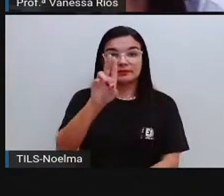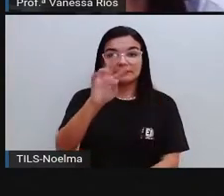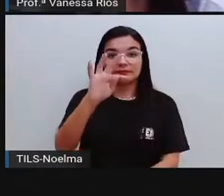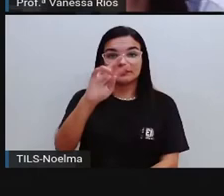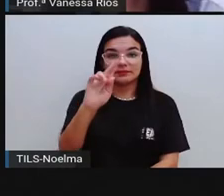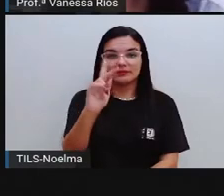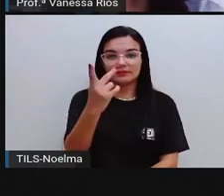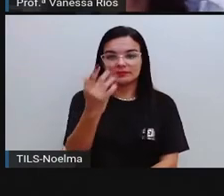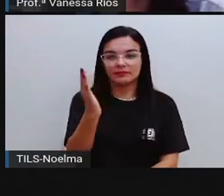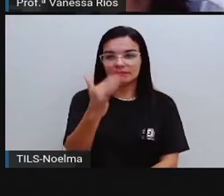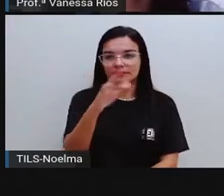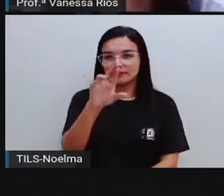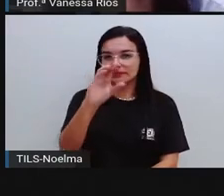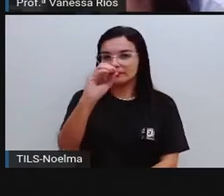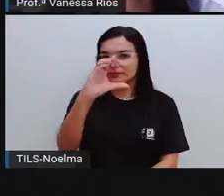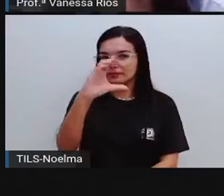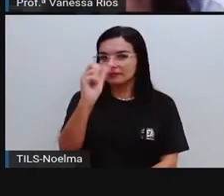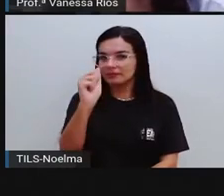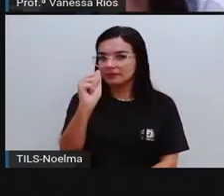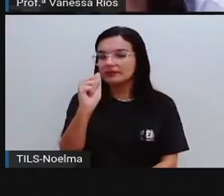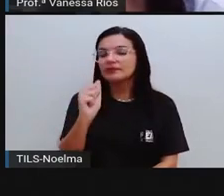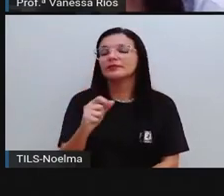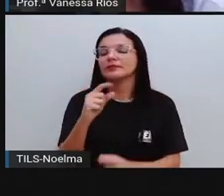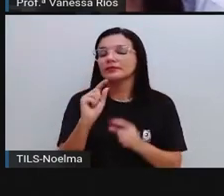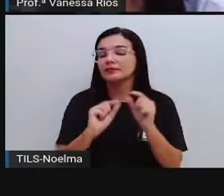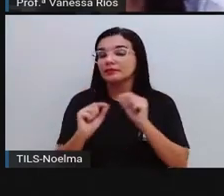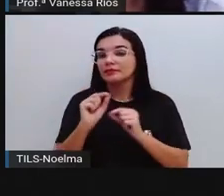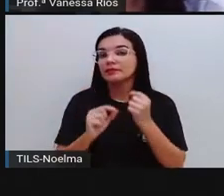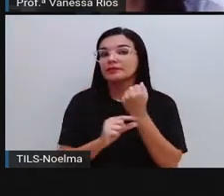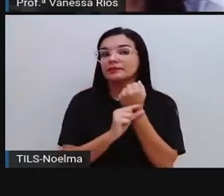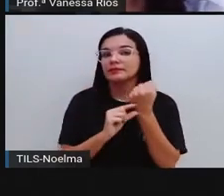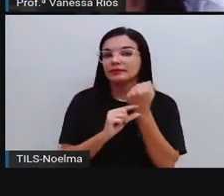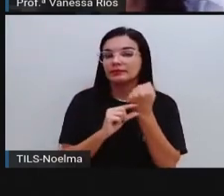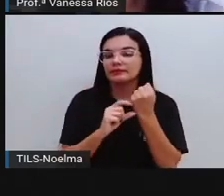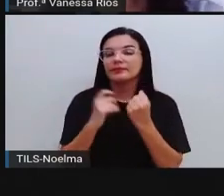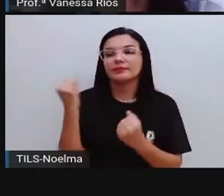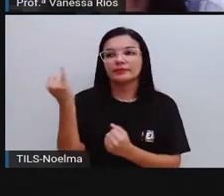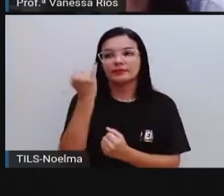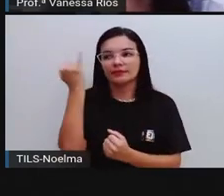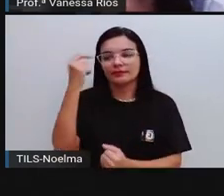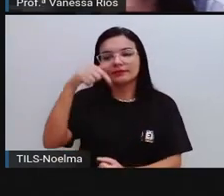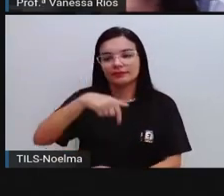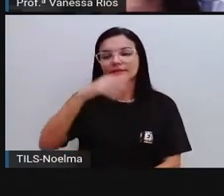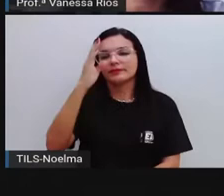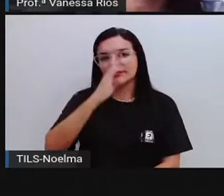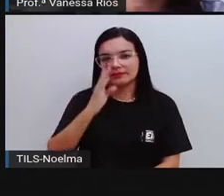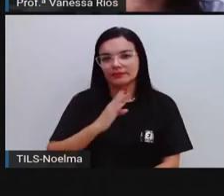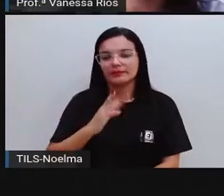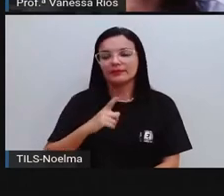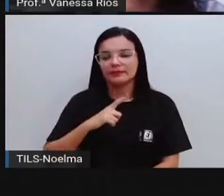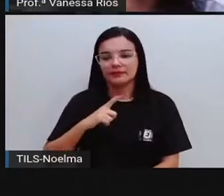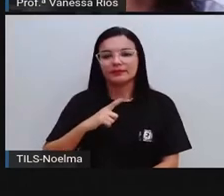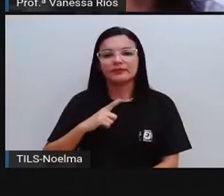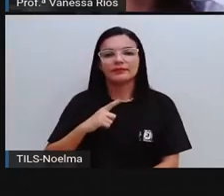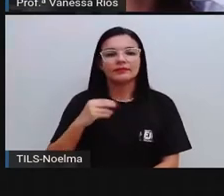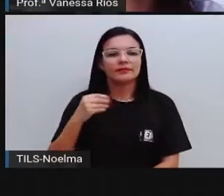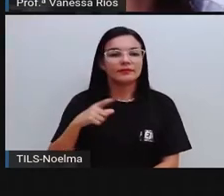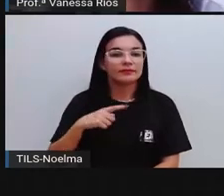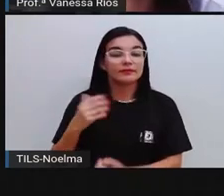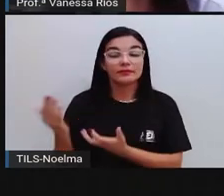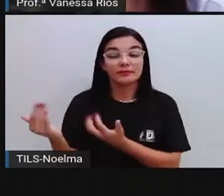autor aí muito importante, entre os vários autores que existem no Brasil, né? Que escreve livros aí para o público